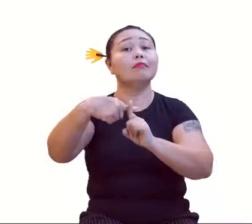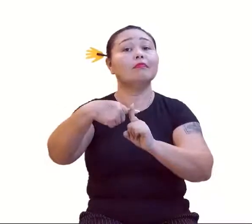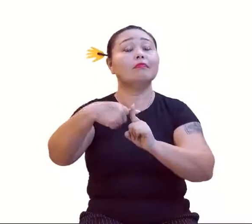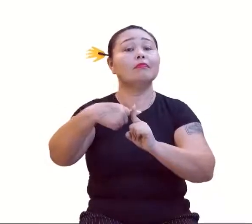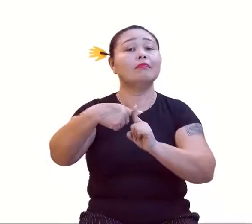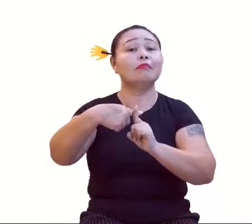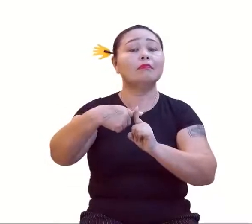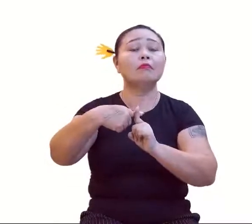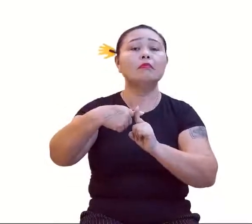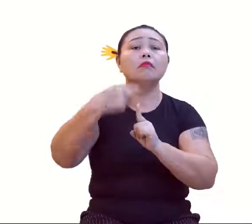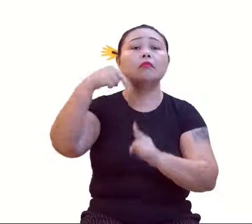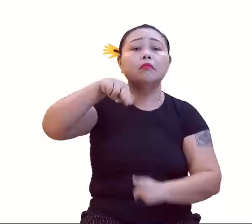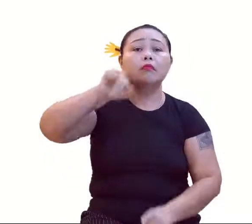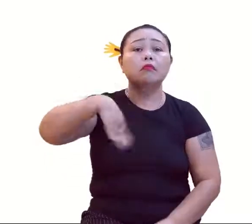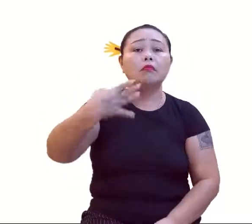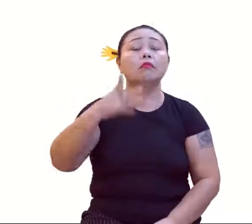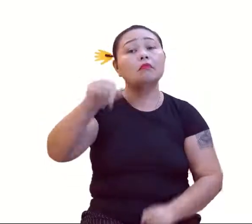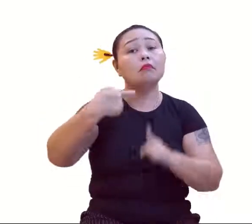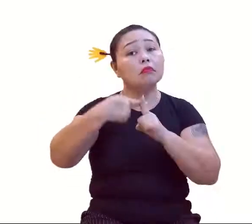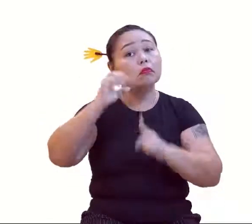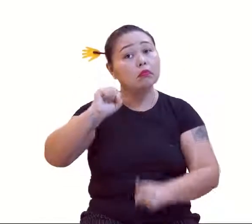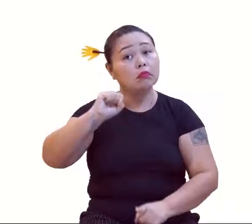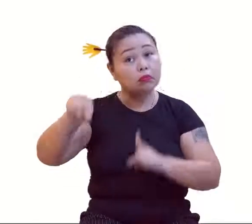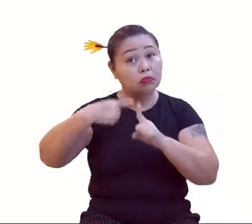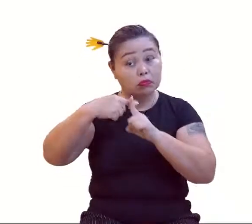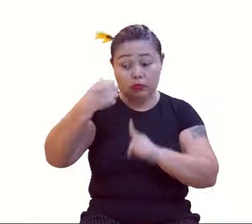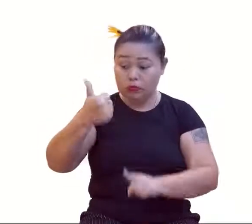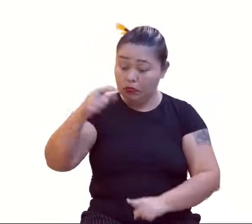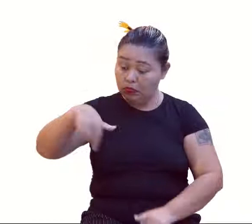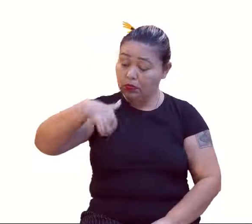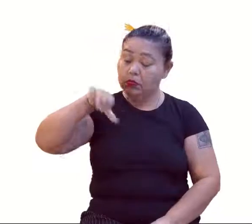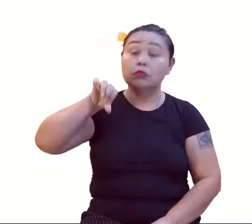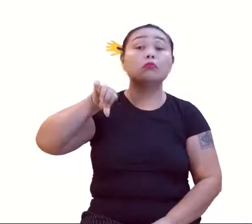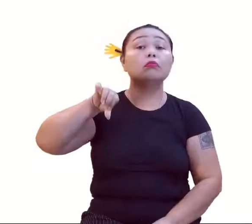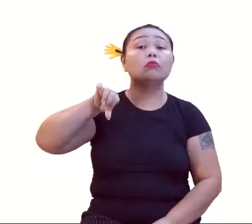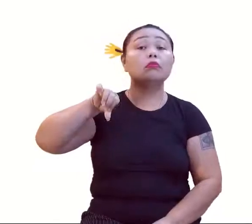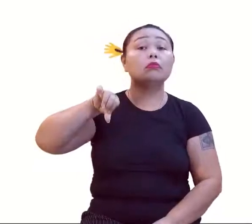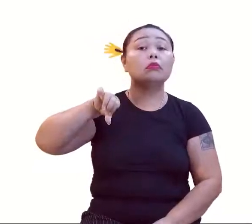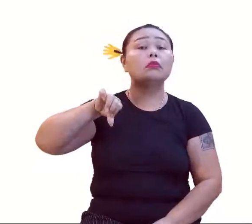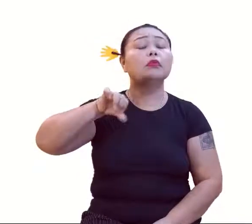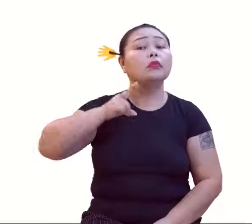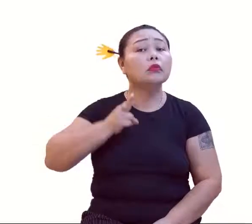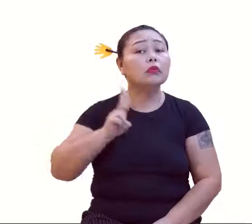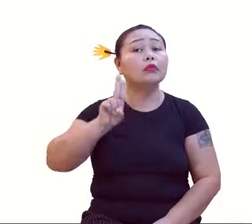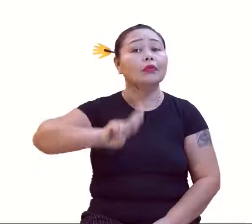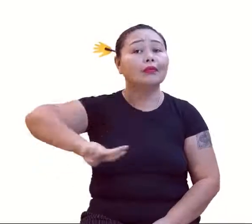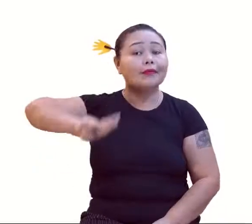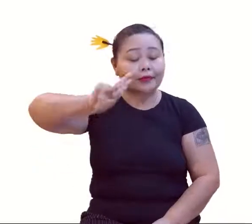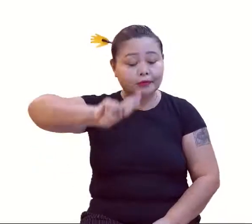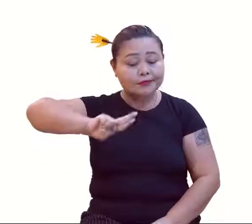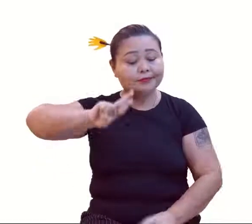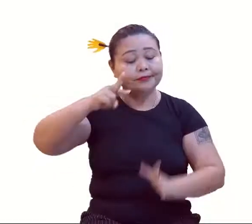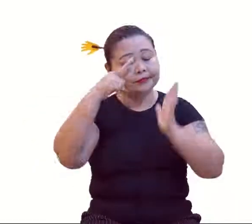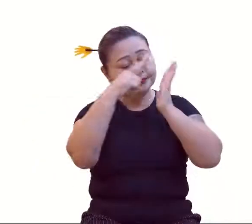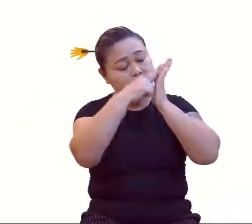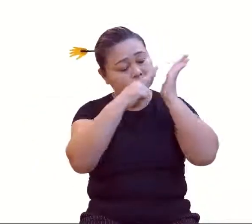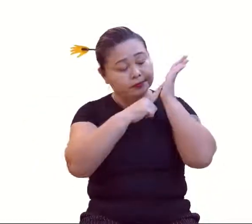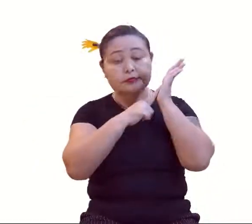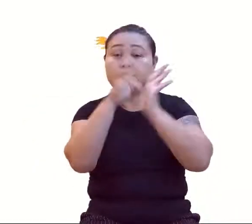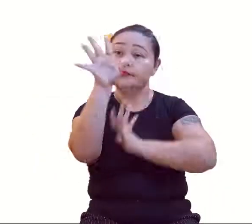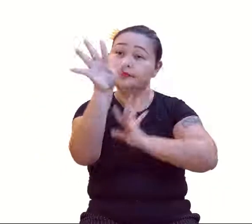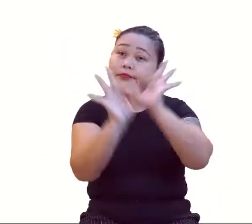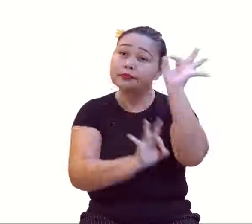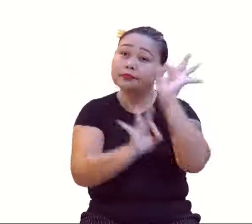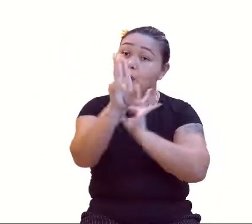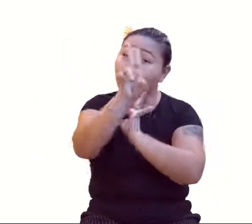N igual a 4? 2 vezes 4? 8. Mais um? 9. Então, sempre usando a nossa lei de formação, o